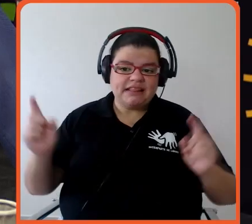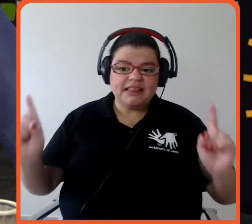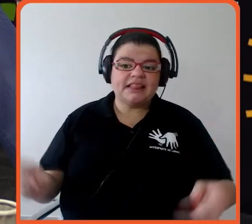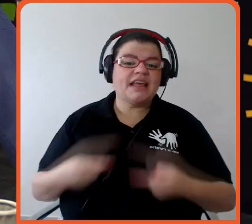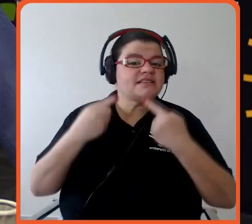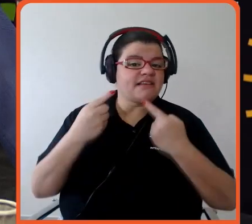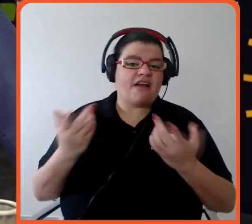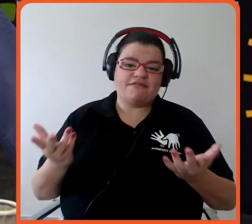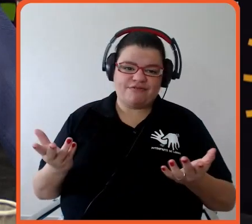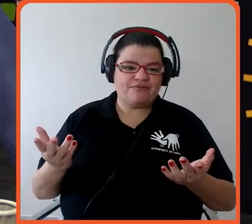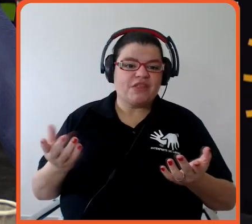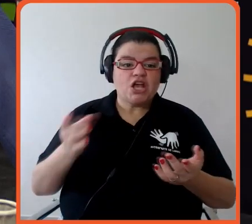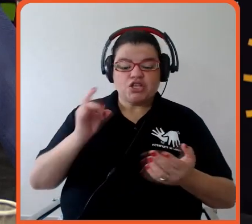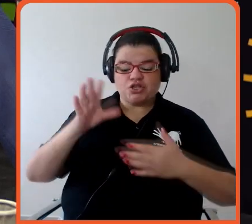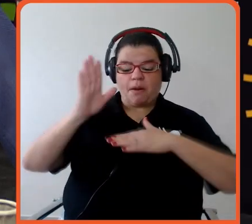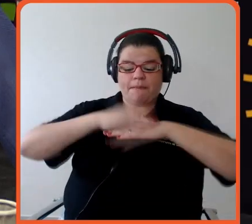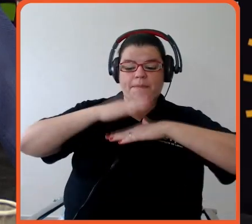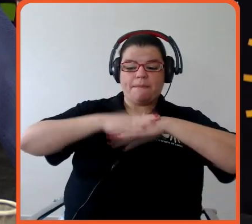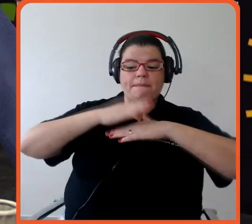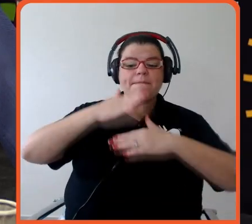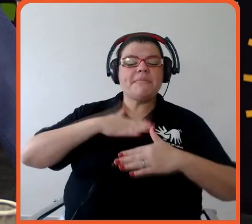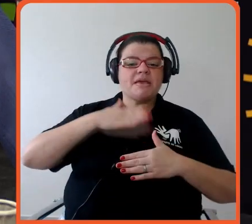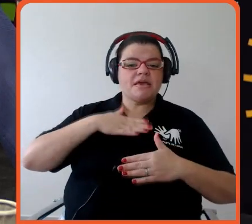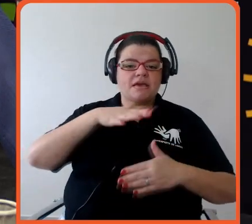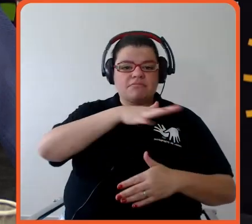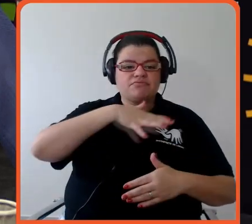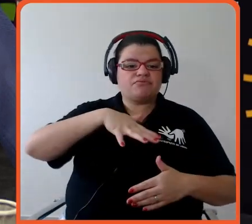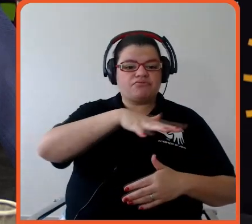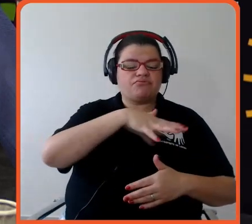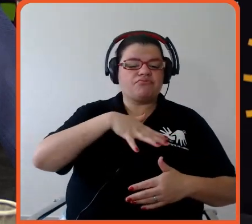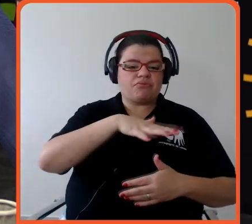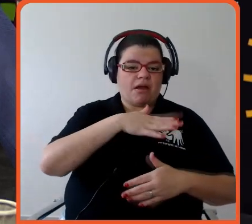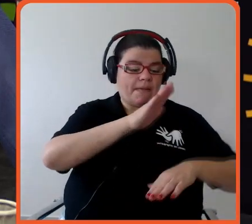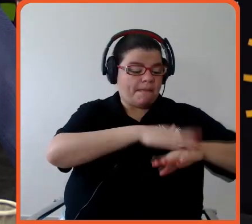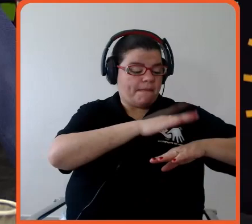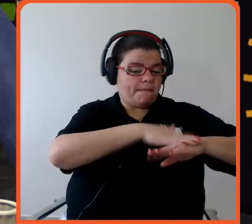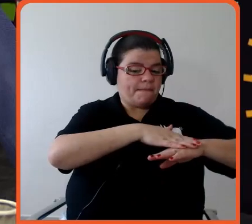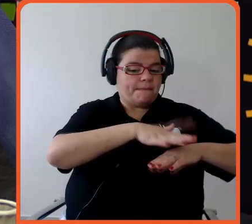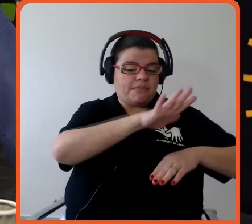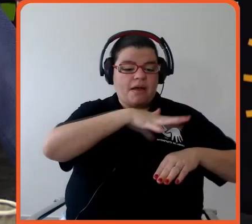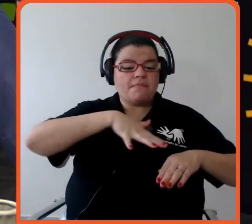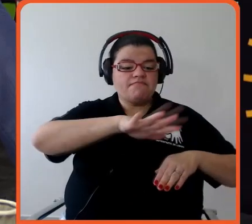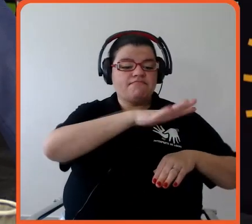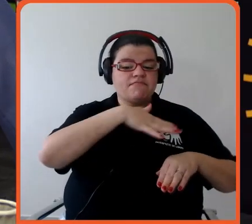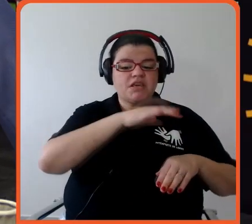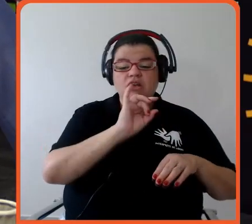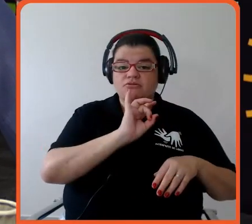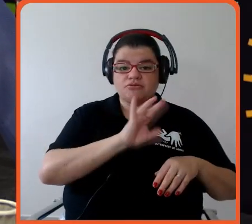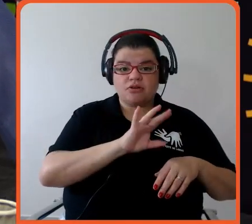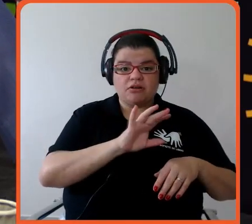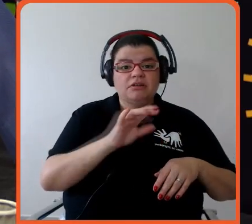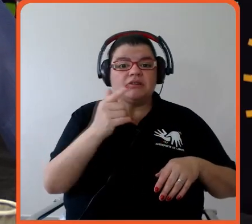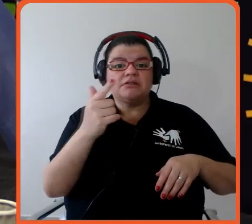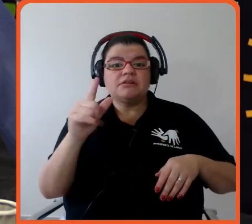só para a minha cadeia de suprimentos, minha cadeia de valor, fazer com que a gente dê as condições para isso acontecer,